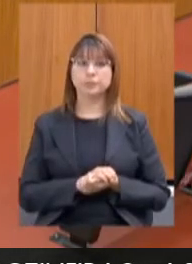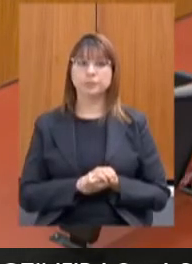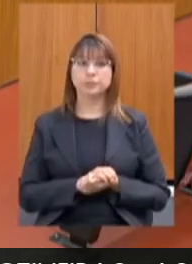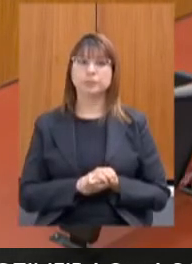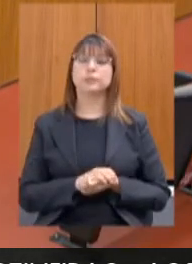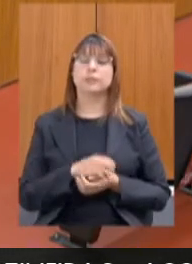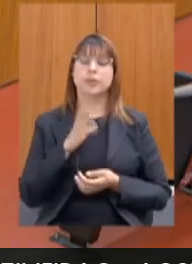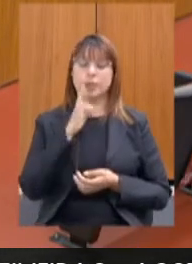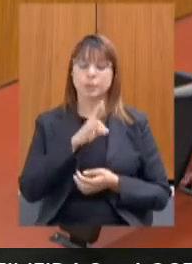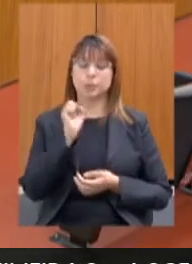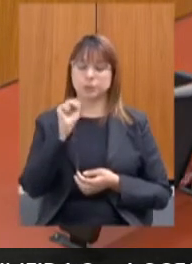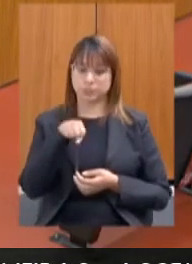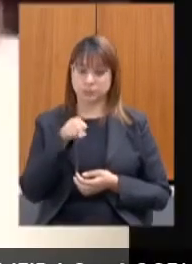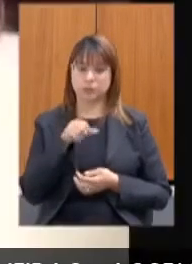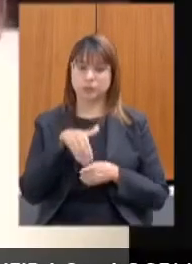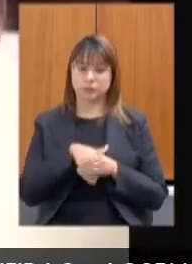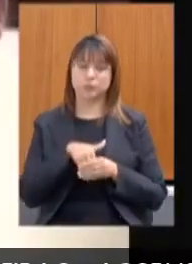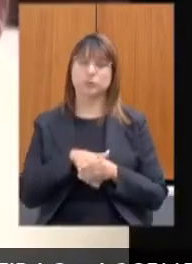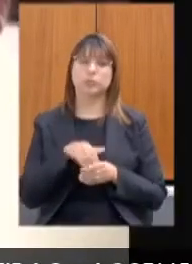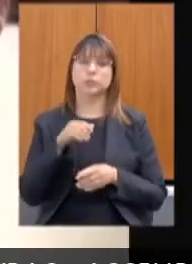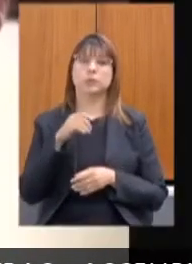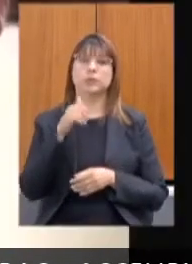voto sim senhora presidenta